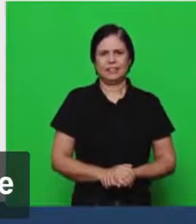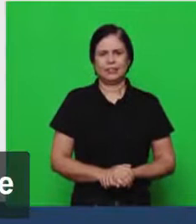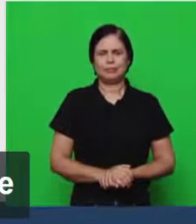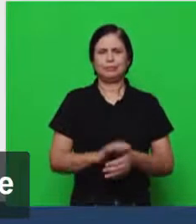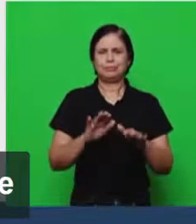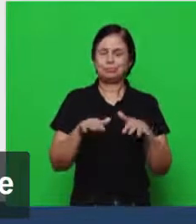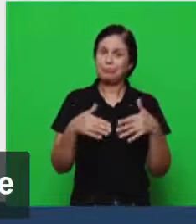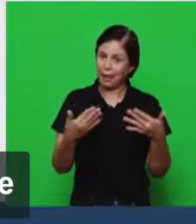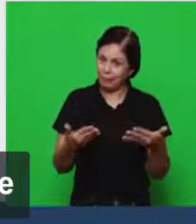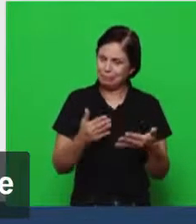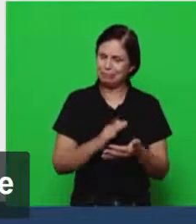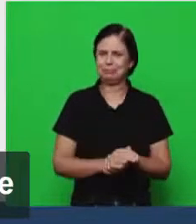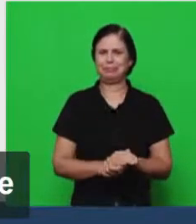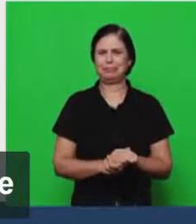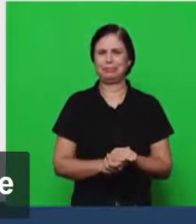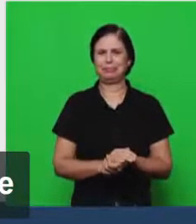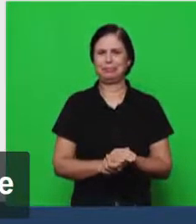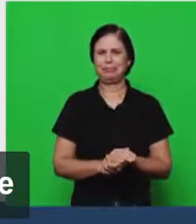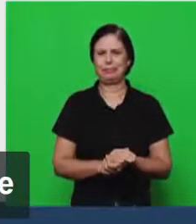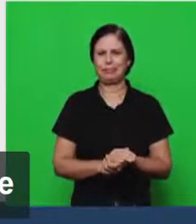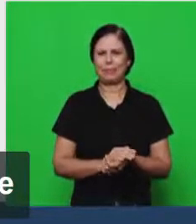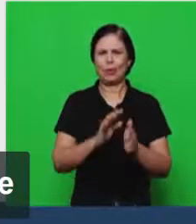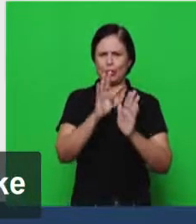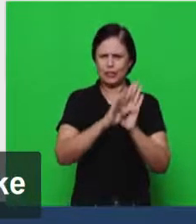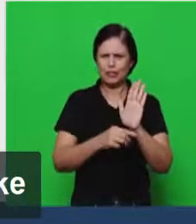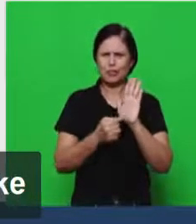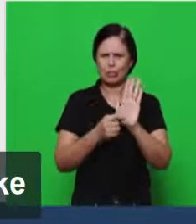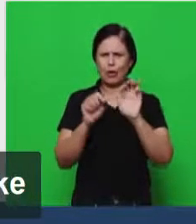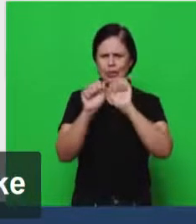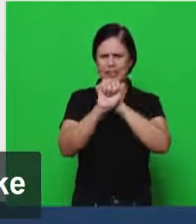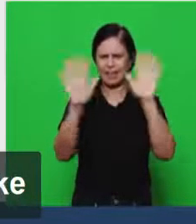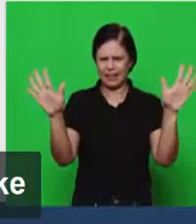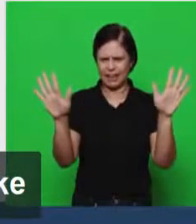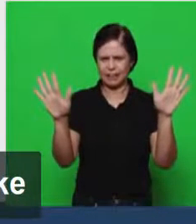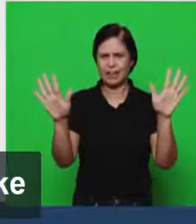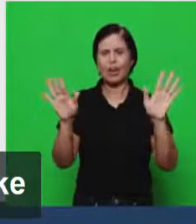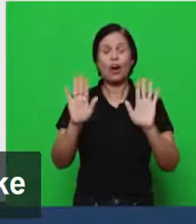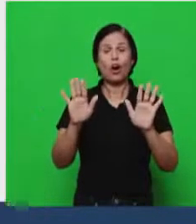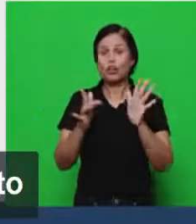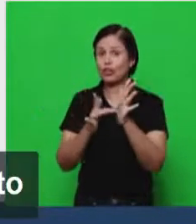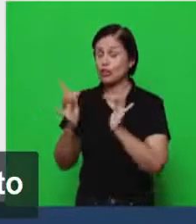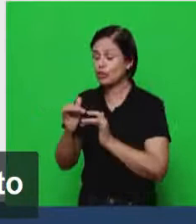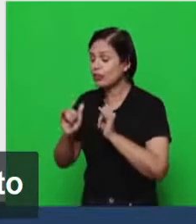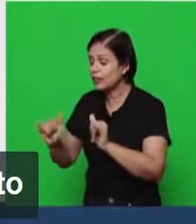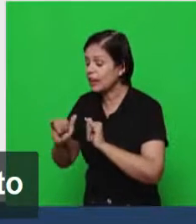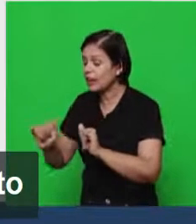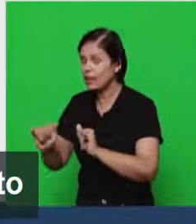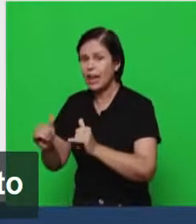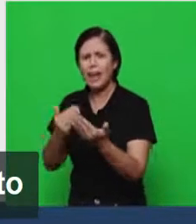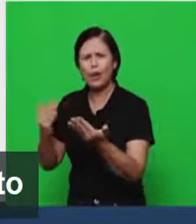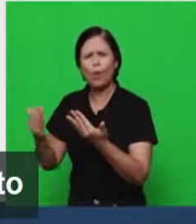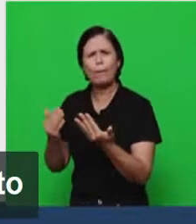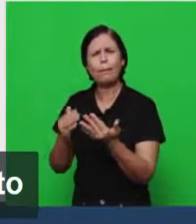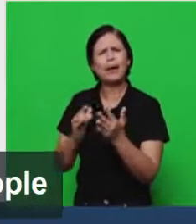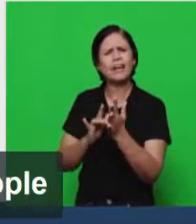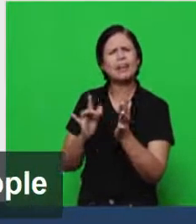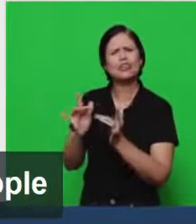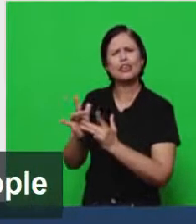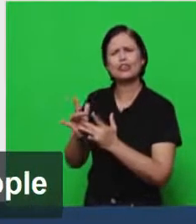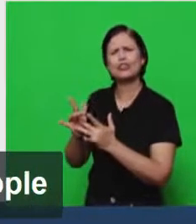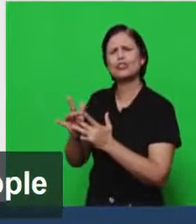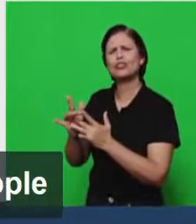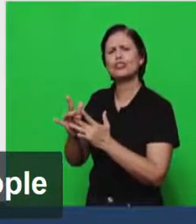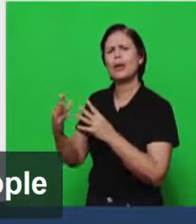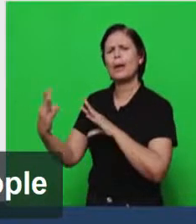bem vamos a palavra está bem clara ali quem tem ouvido Jesus falando era uma conversa ele está falando para os